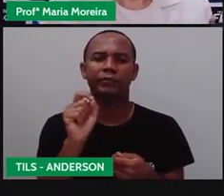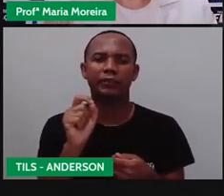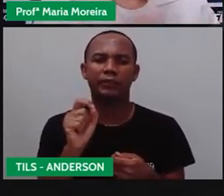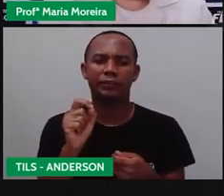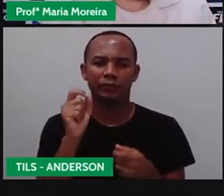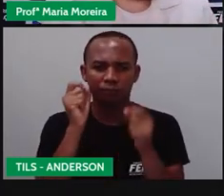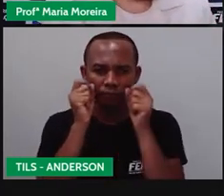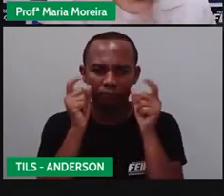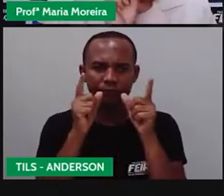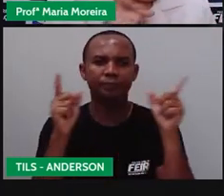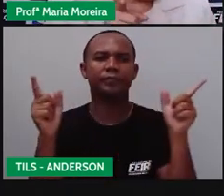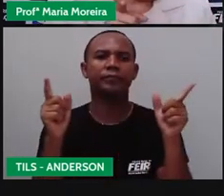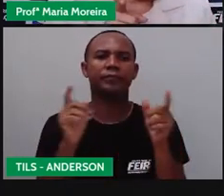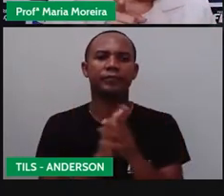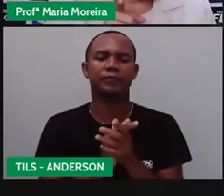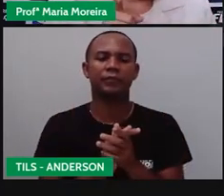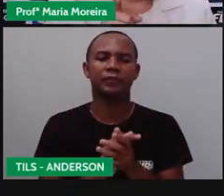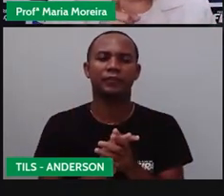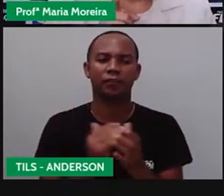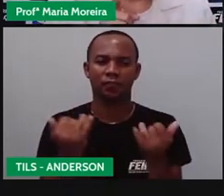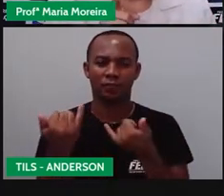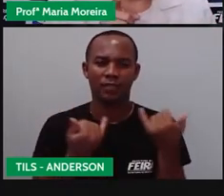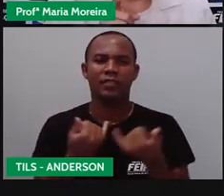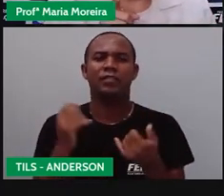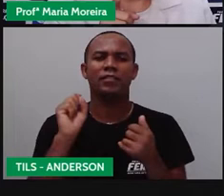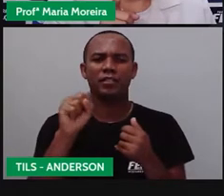algo? Te disse alguma coisa? Te passou alguma informação?